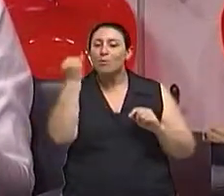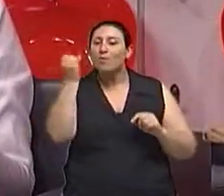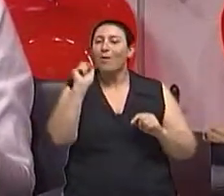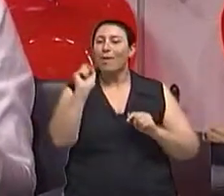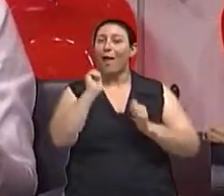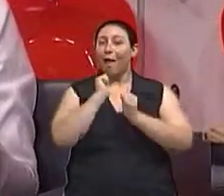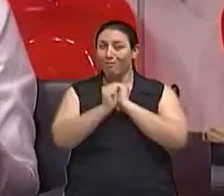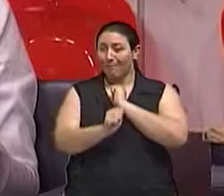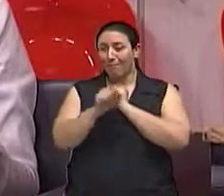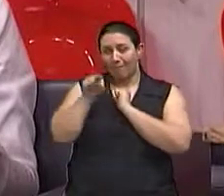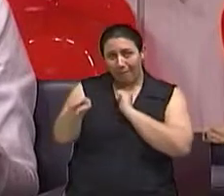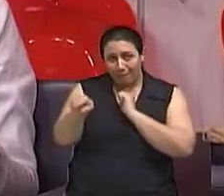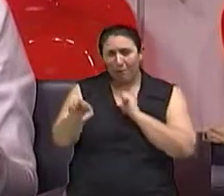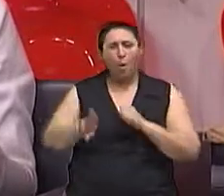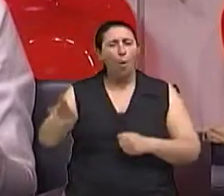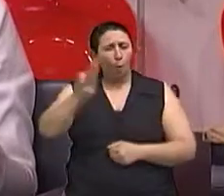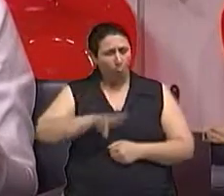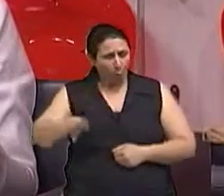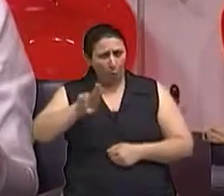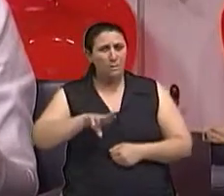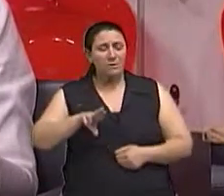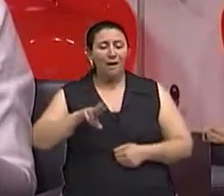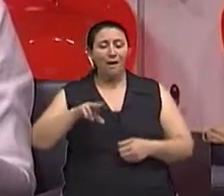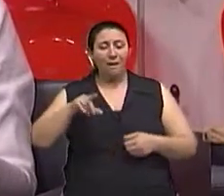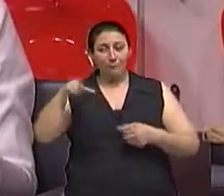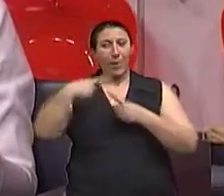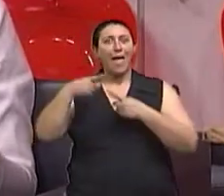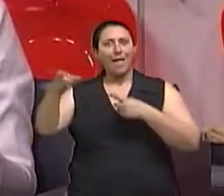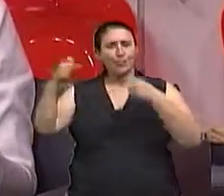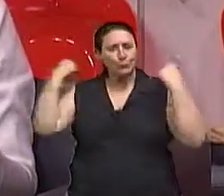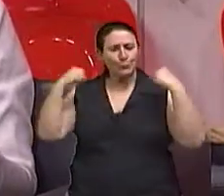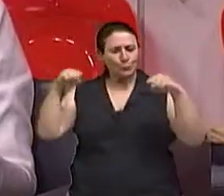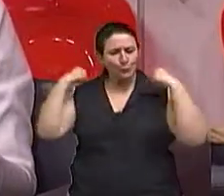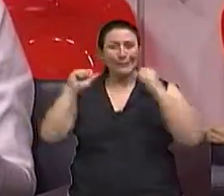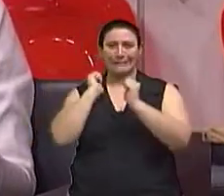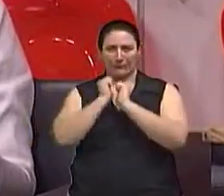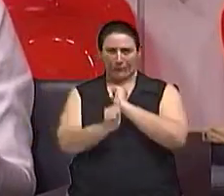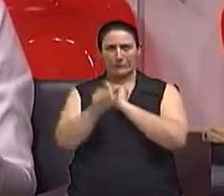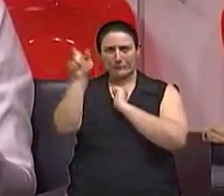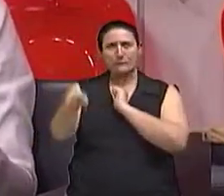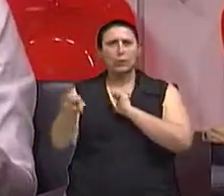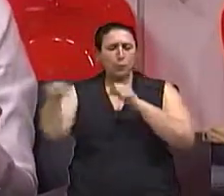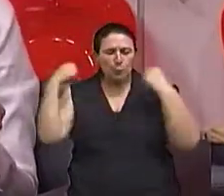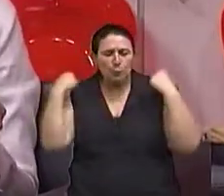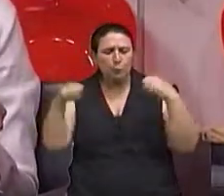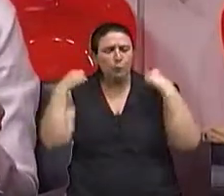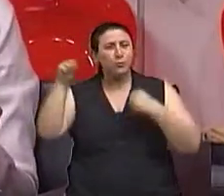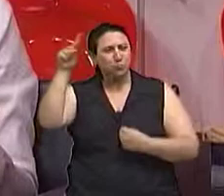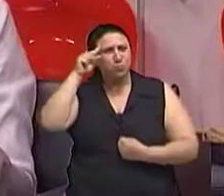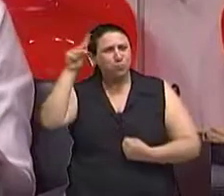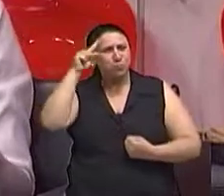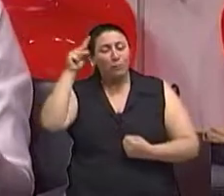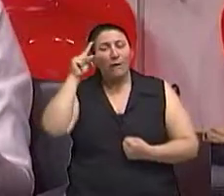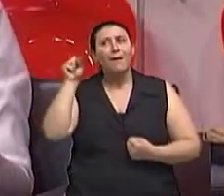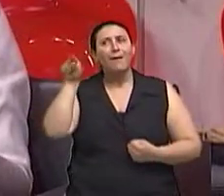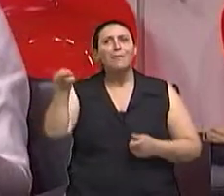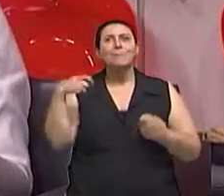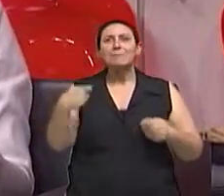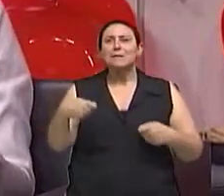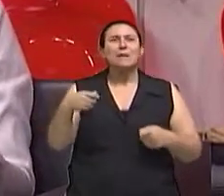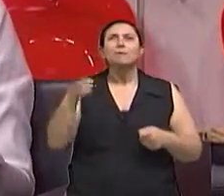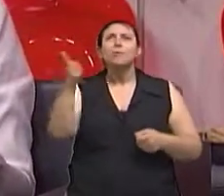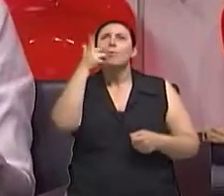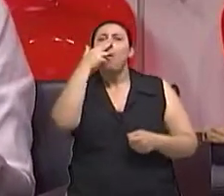pelo consumo calórico, a exigência calórica ser muito elevada, em torno de 3 mil a 4 mil